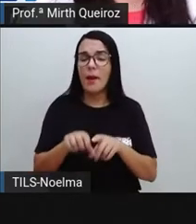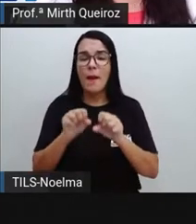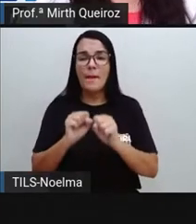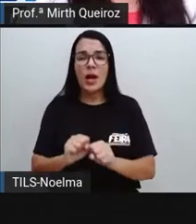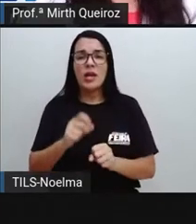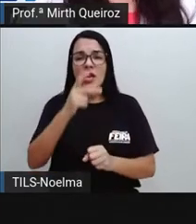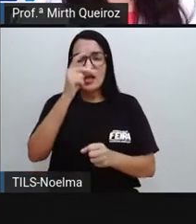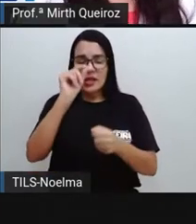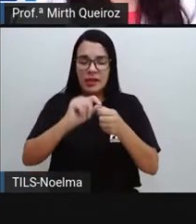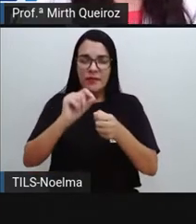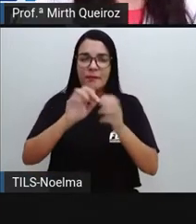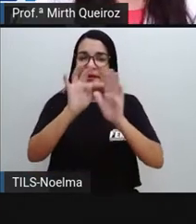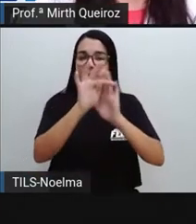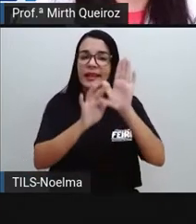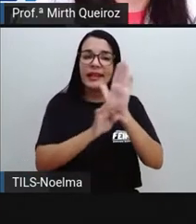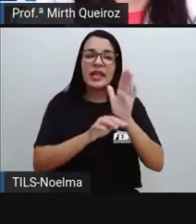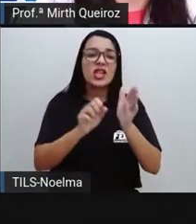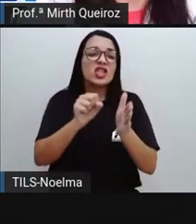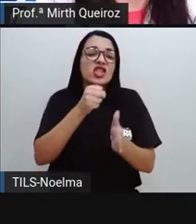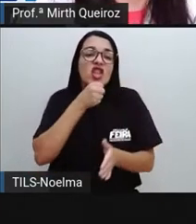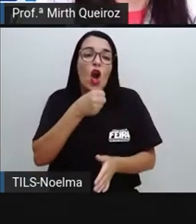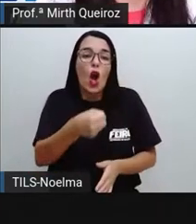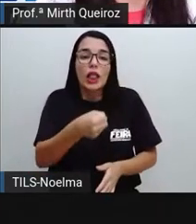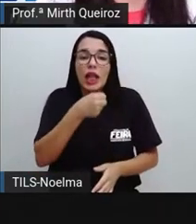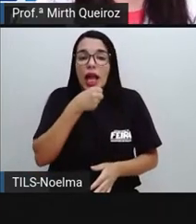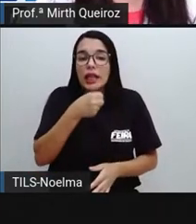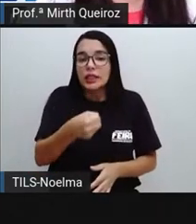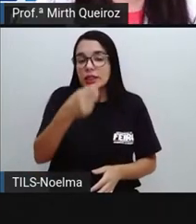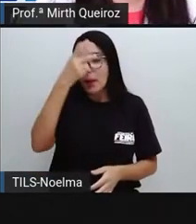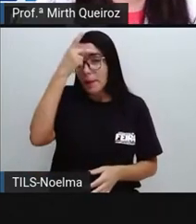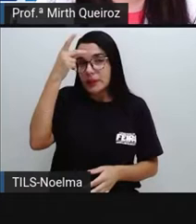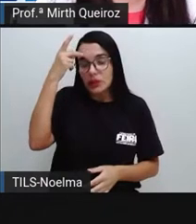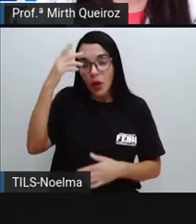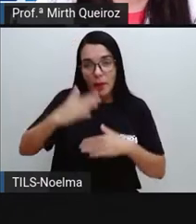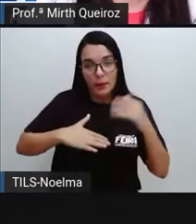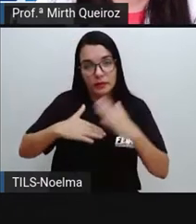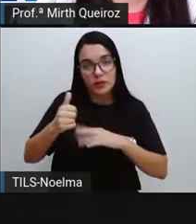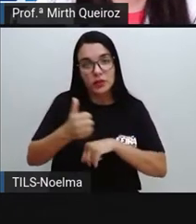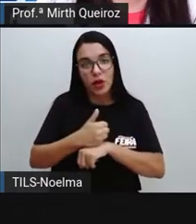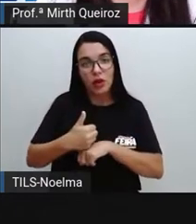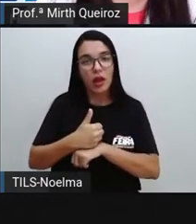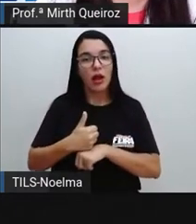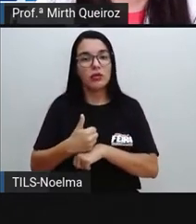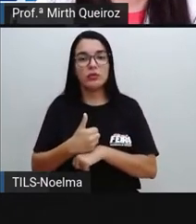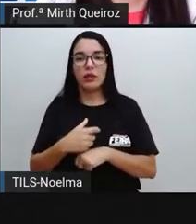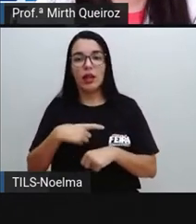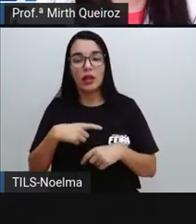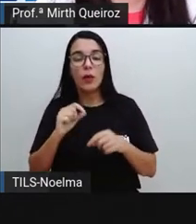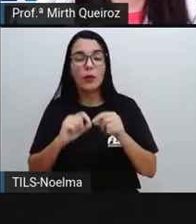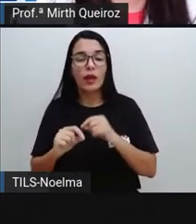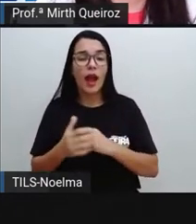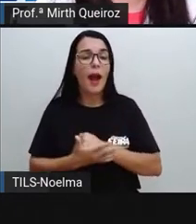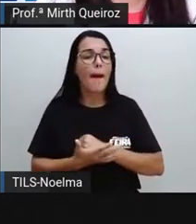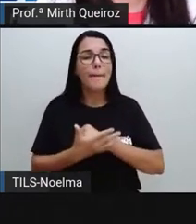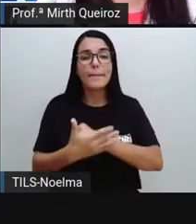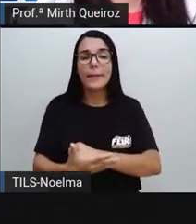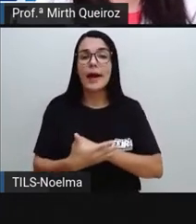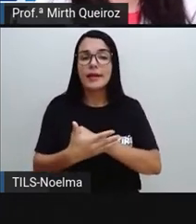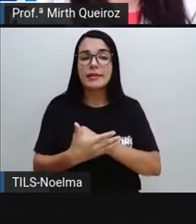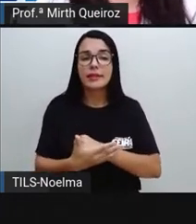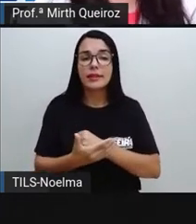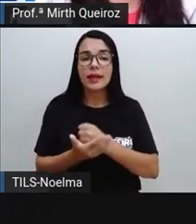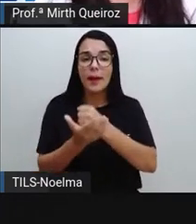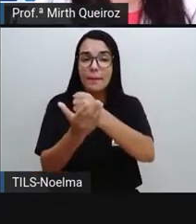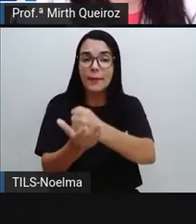jornalistas, porém, todas as informações contidas nesse tipo de artigo científico, de